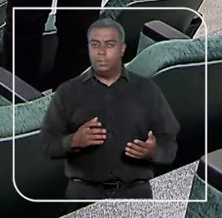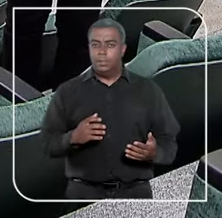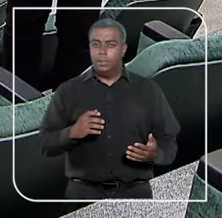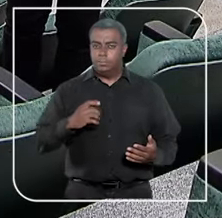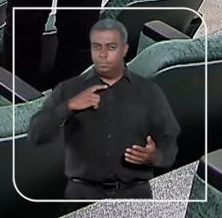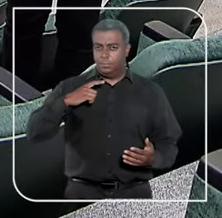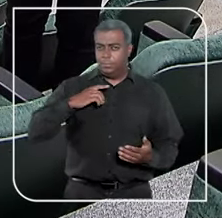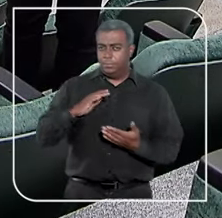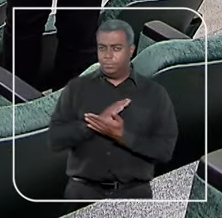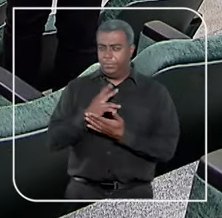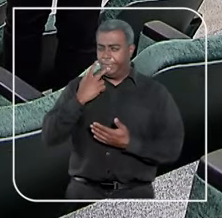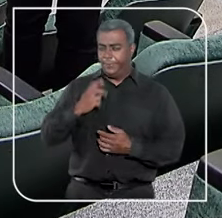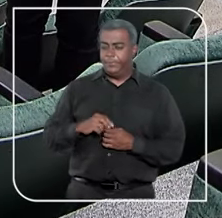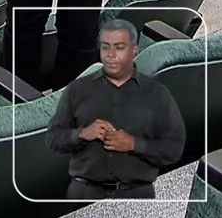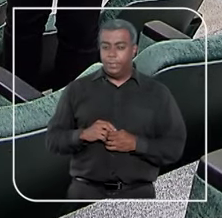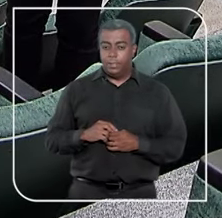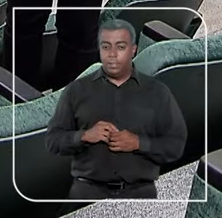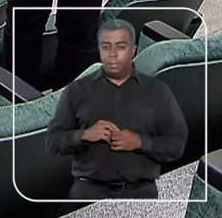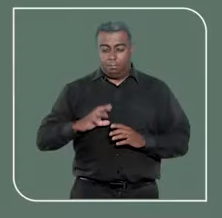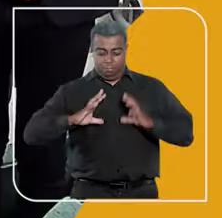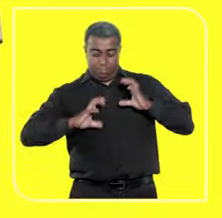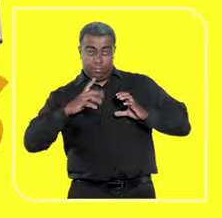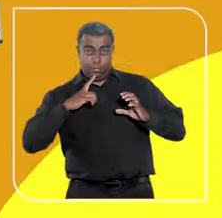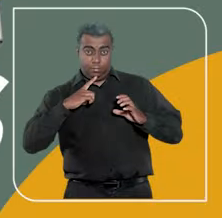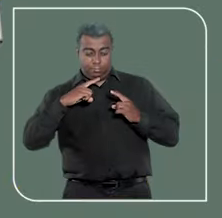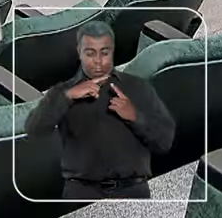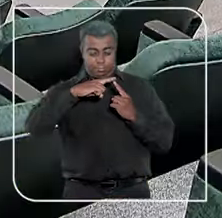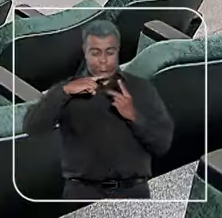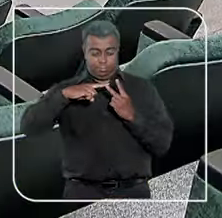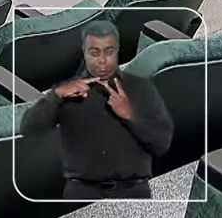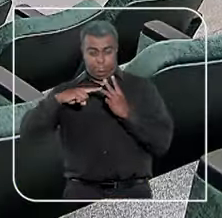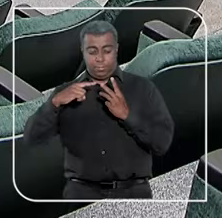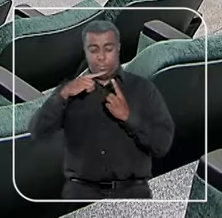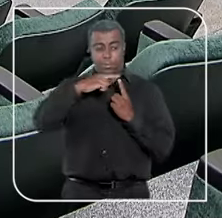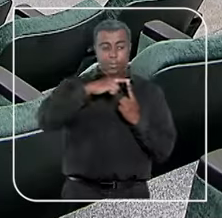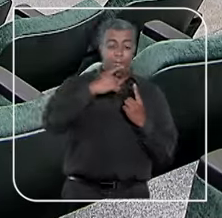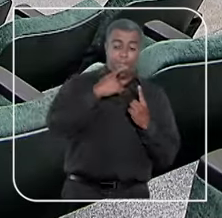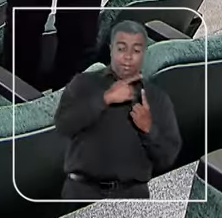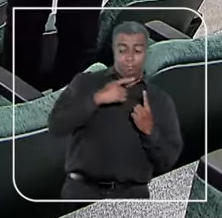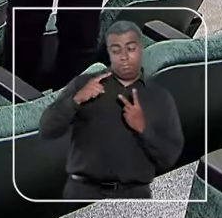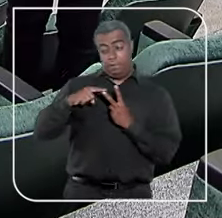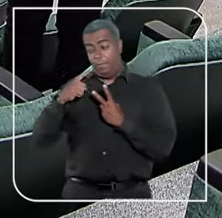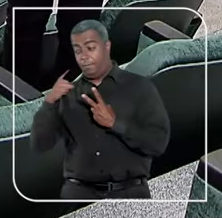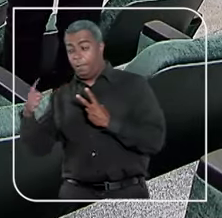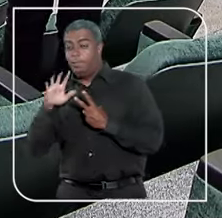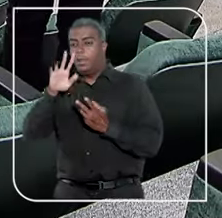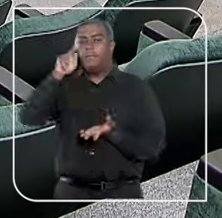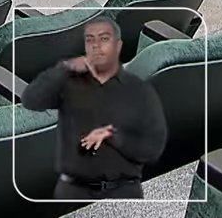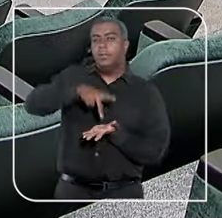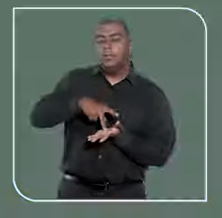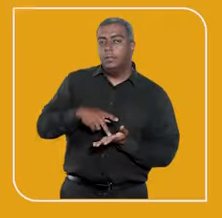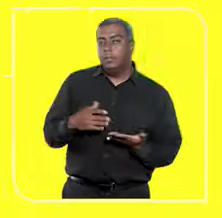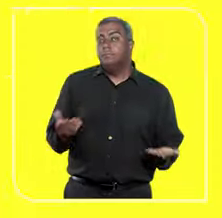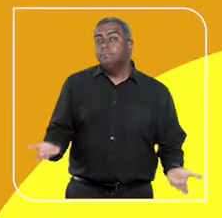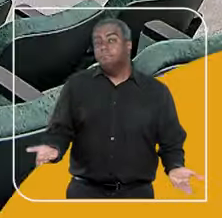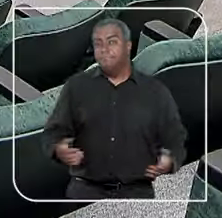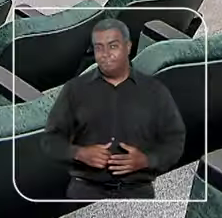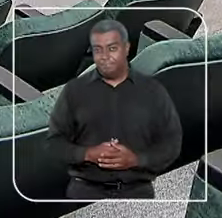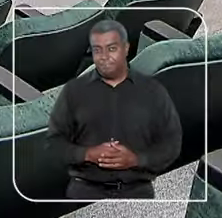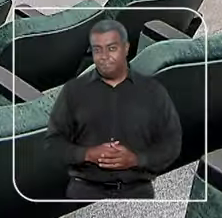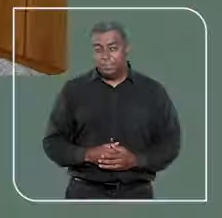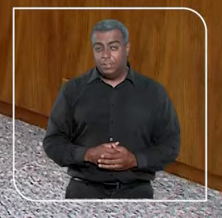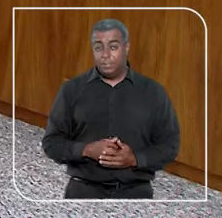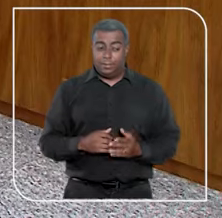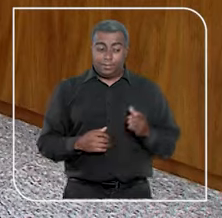Dizem que um conflito produz pelo menos três versões. Da parte A, da parte B e a verdade dos